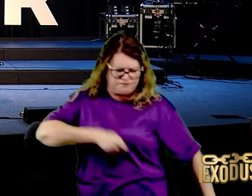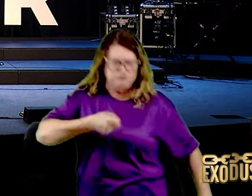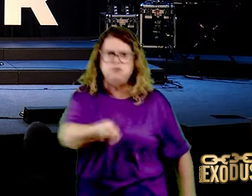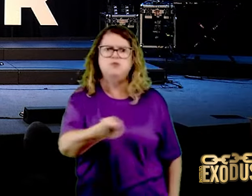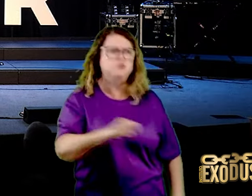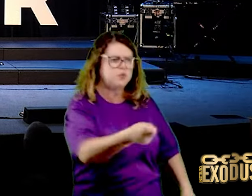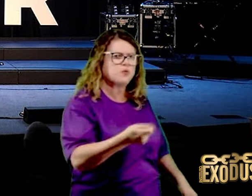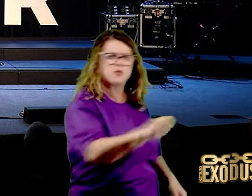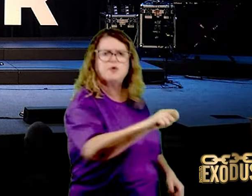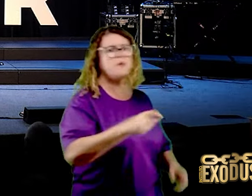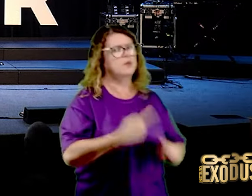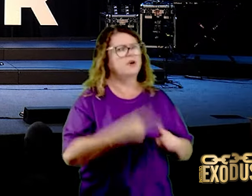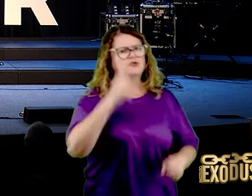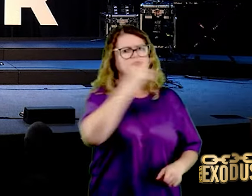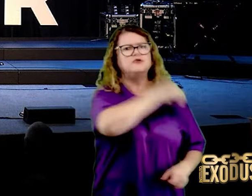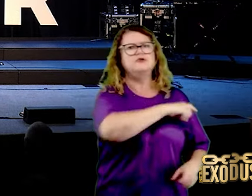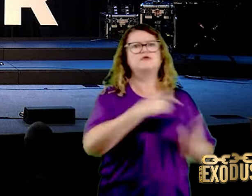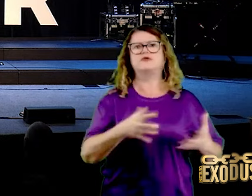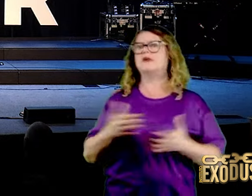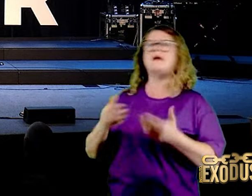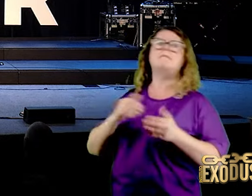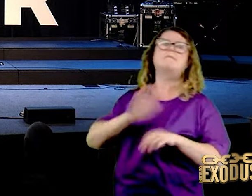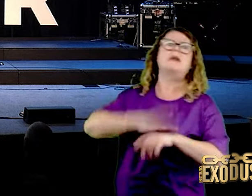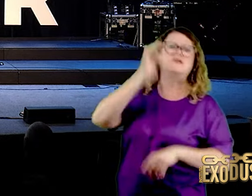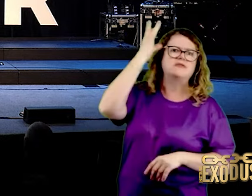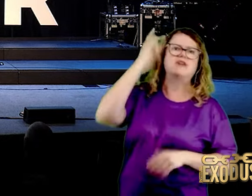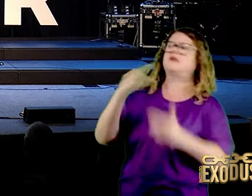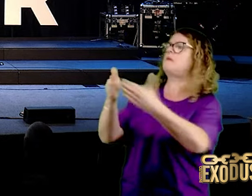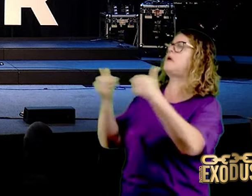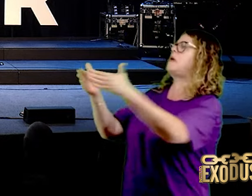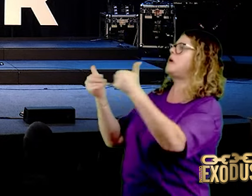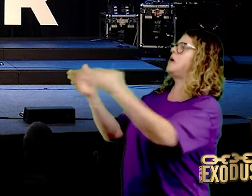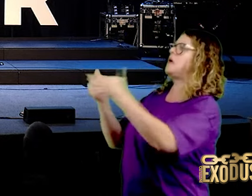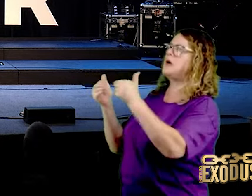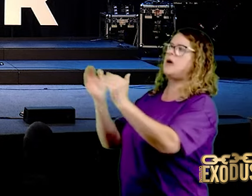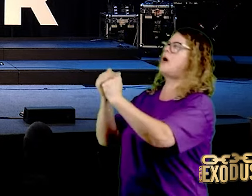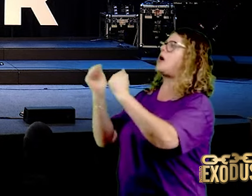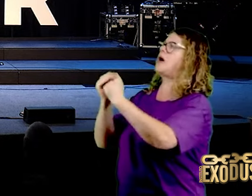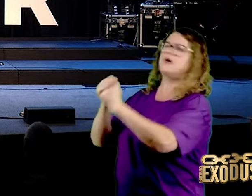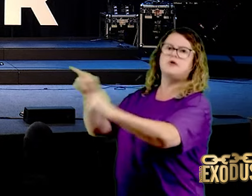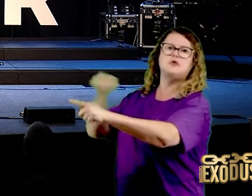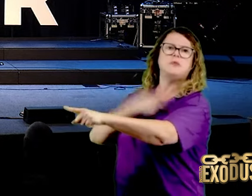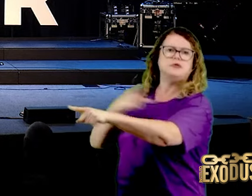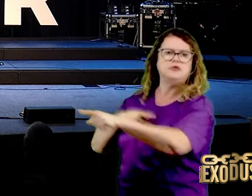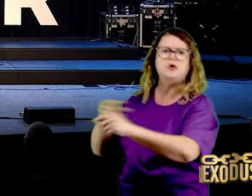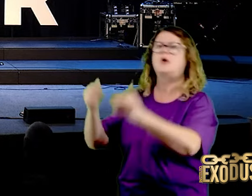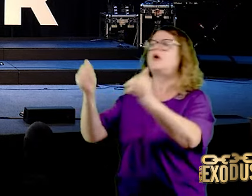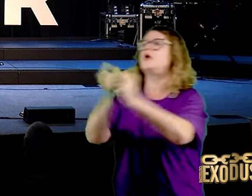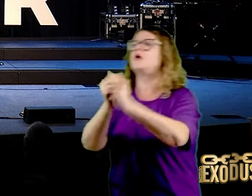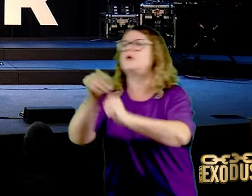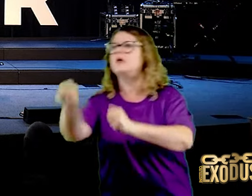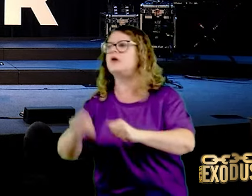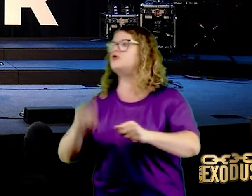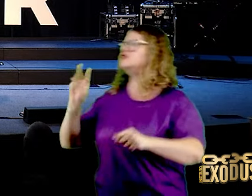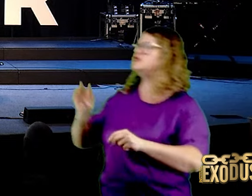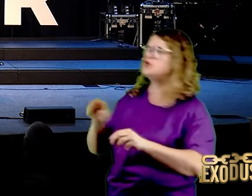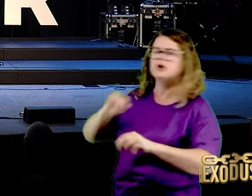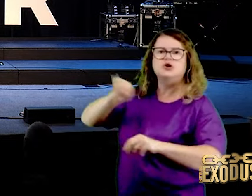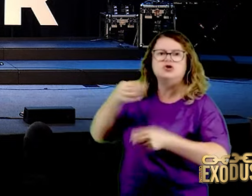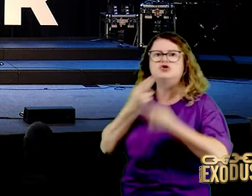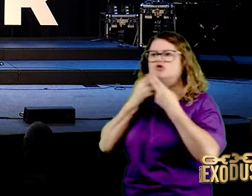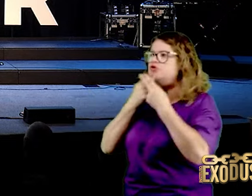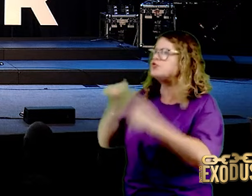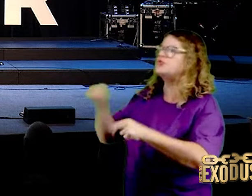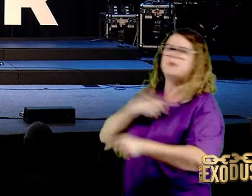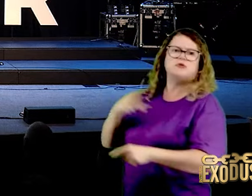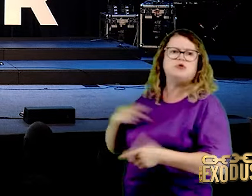do pastor, você quer a porção dobrada do pastor, você quer a oração forte do pastor, você quer o jejum do pastor, mas você não quer